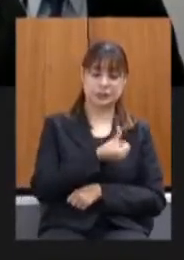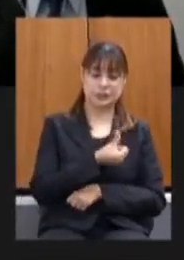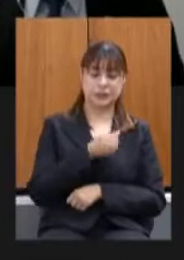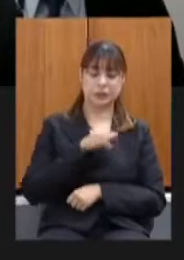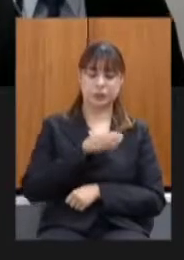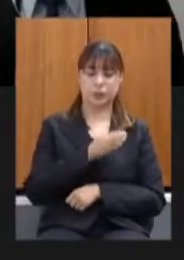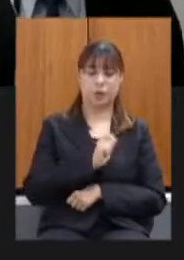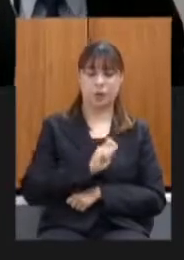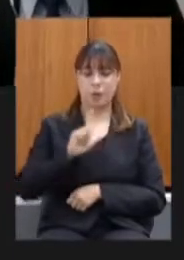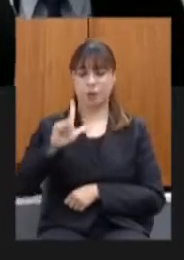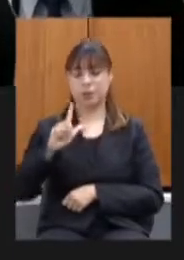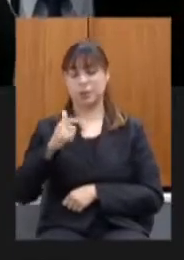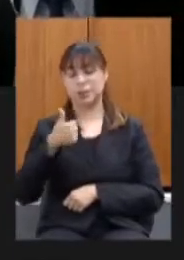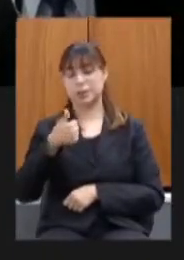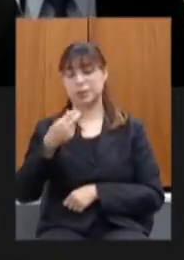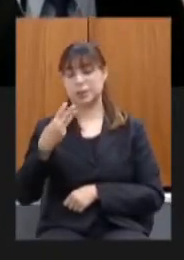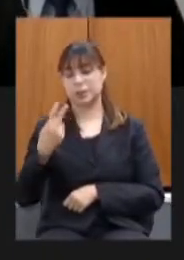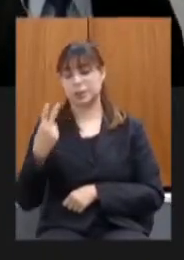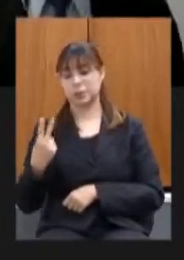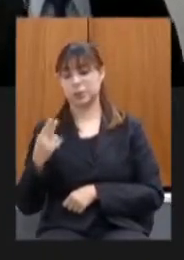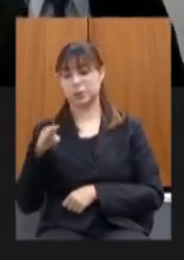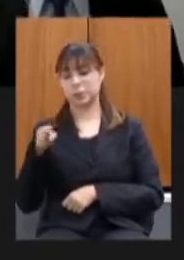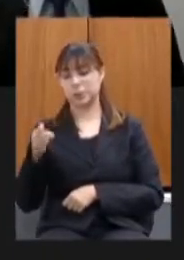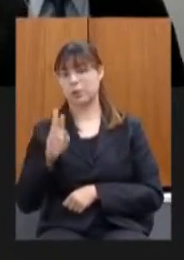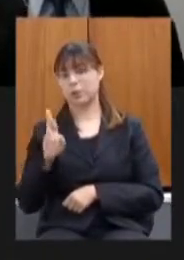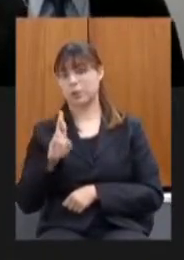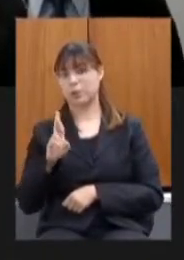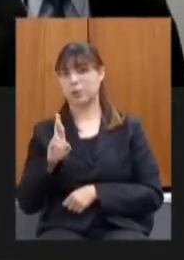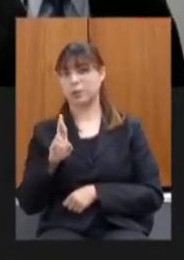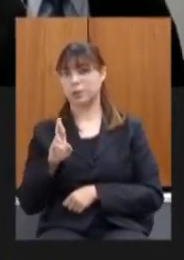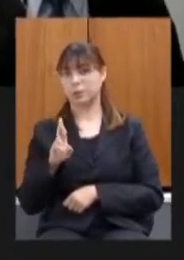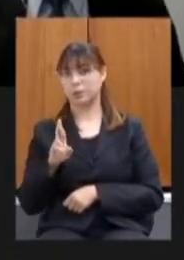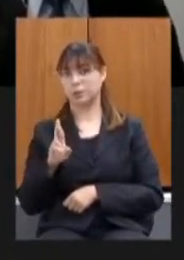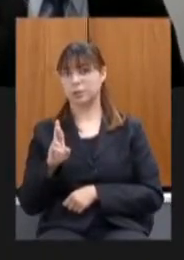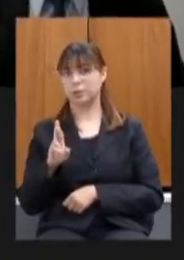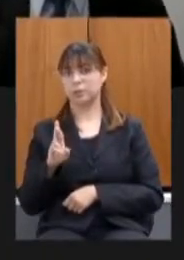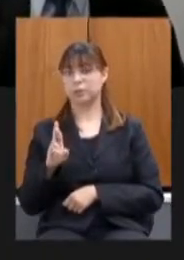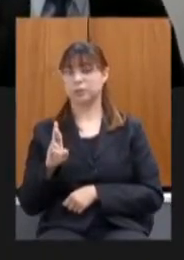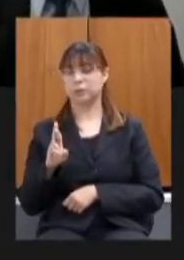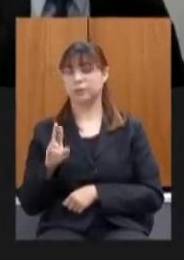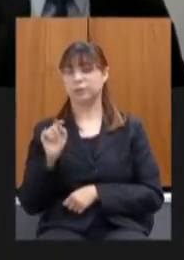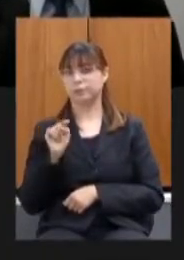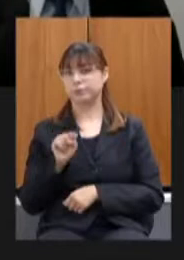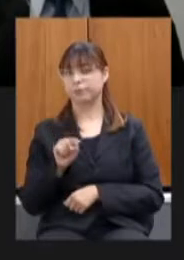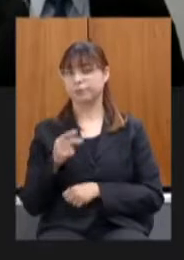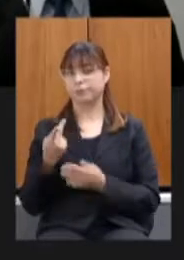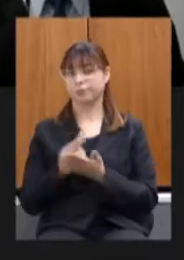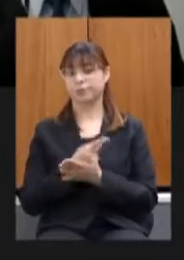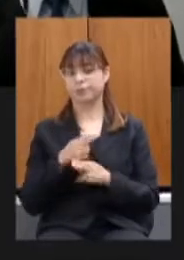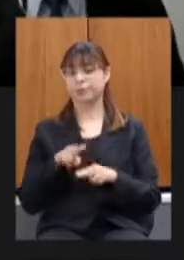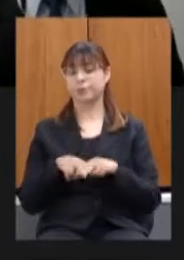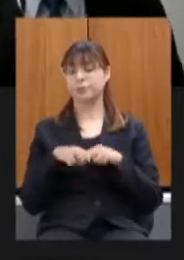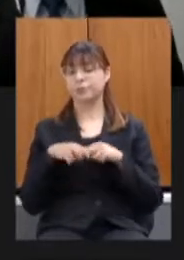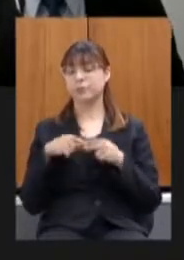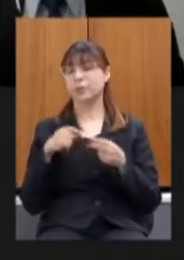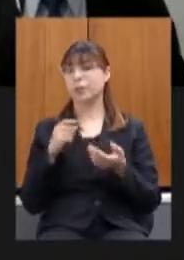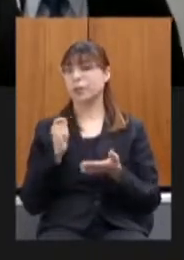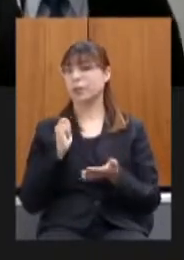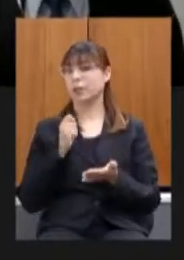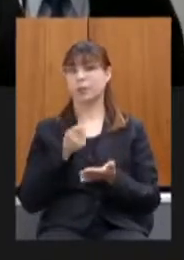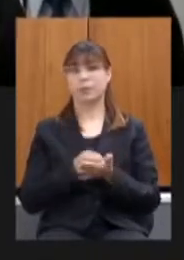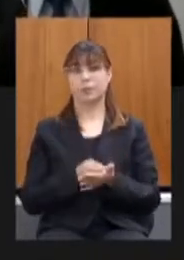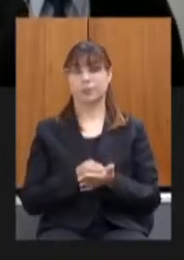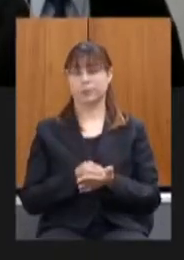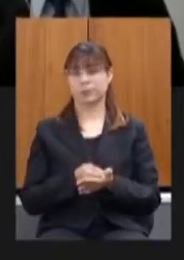para 132 bilhões de reais isso tem relacionamento com o não pagamento em função da